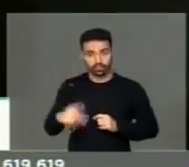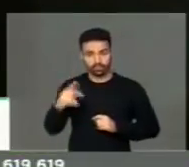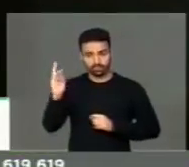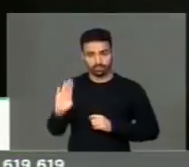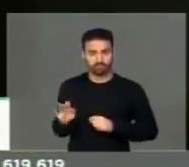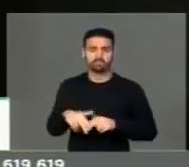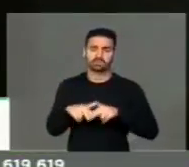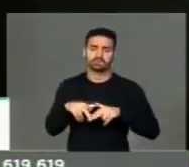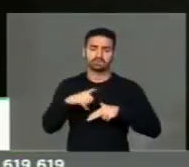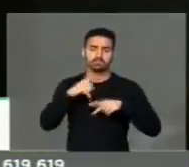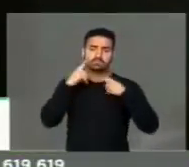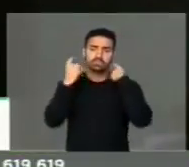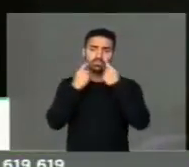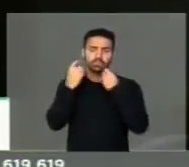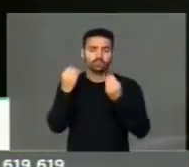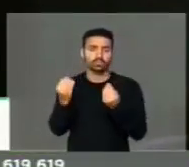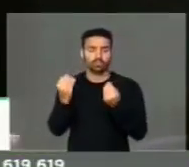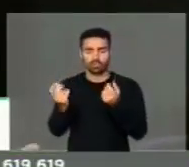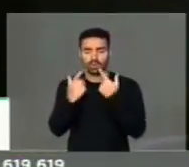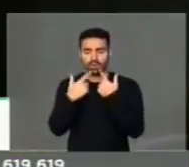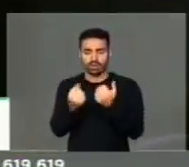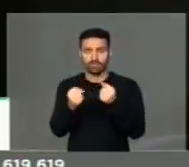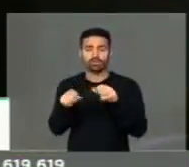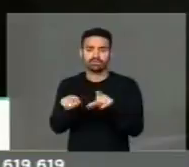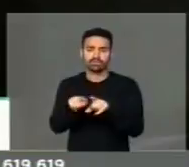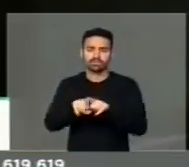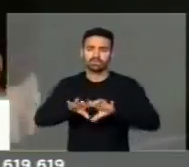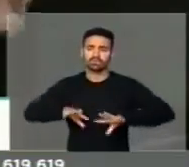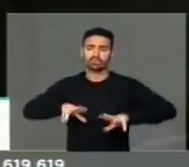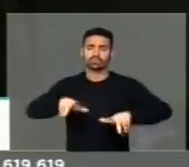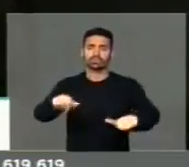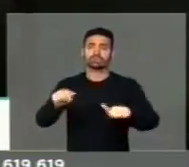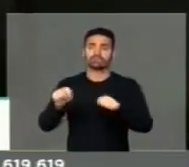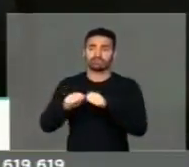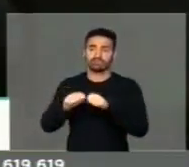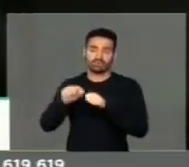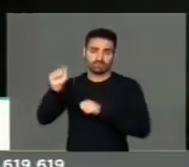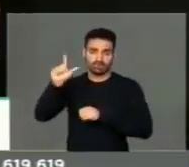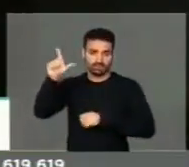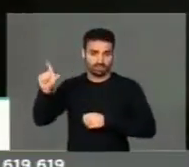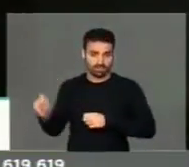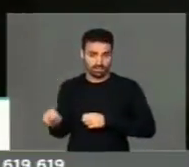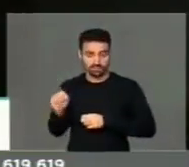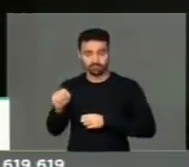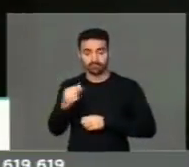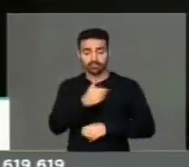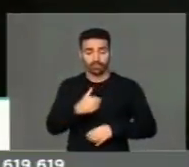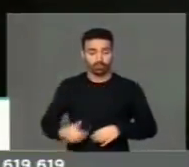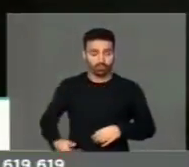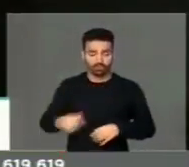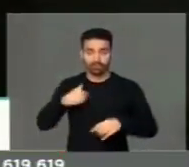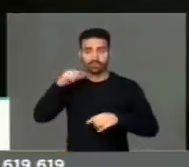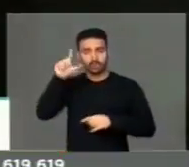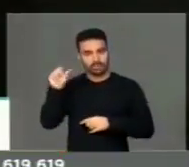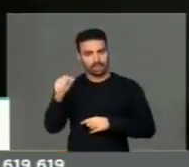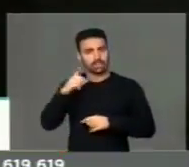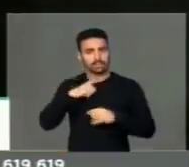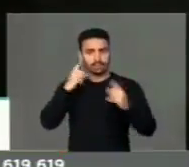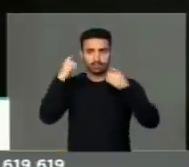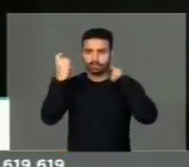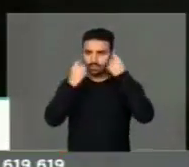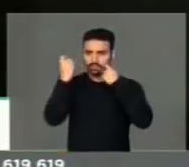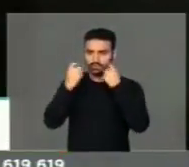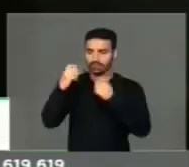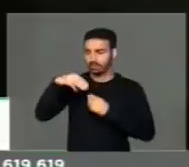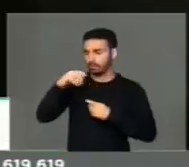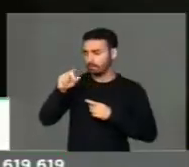preocupação muito grande com a língua, e tudo aquilo que nós falamos do Made in Italy. Quando se fala, o governo italiano se preocupa muito dessa expressão do